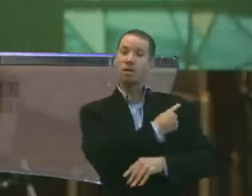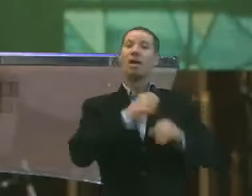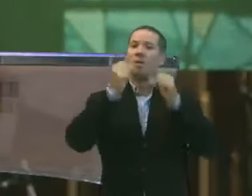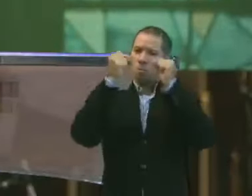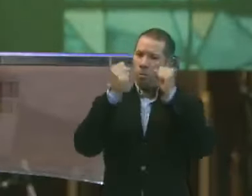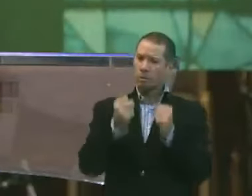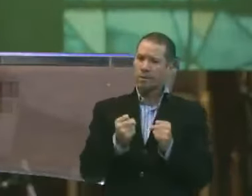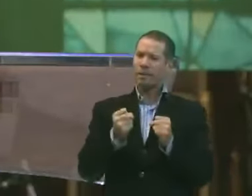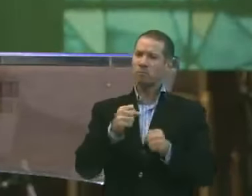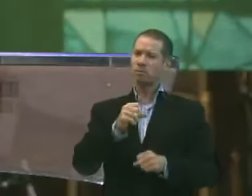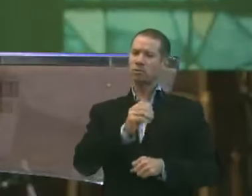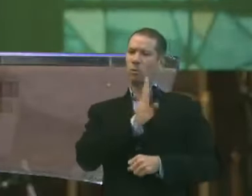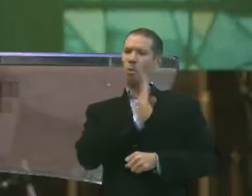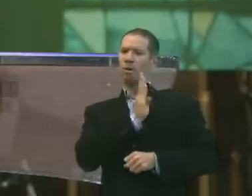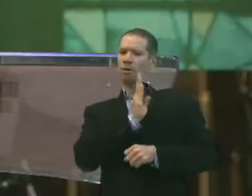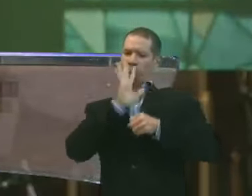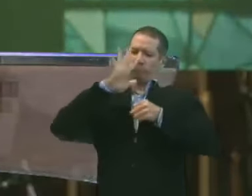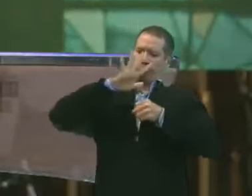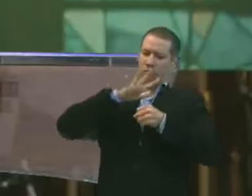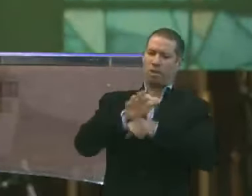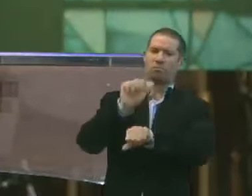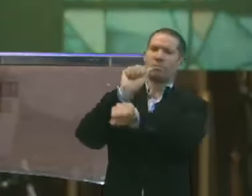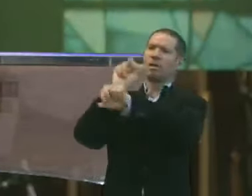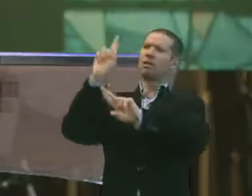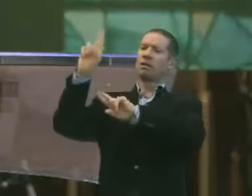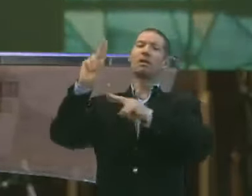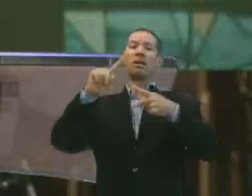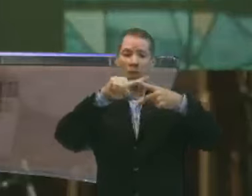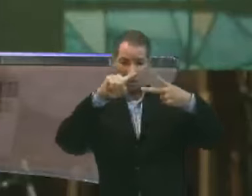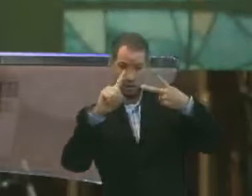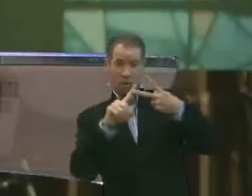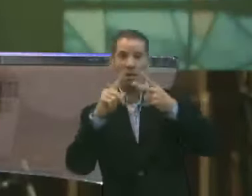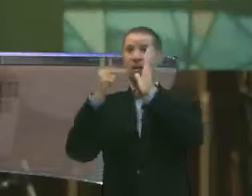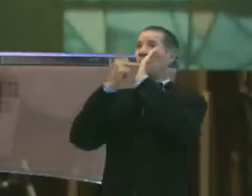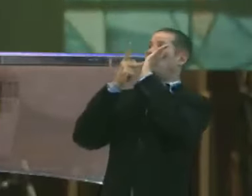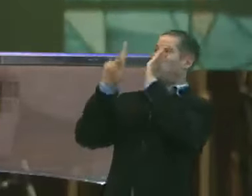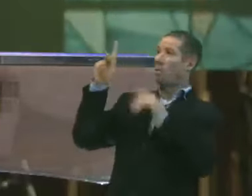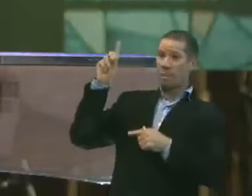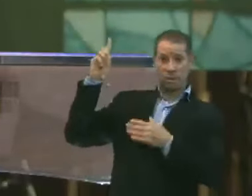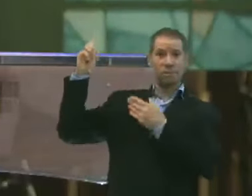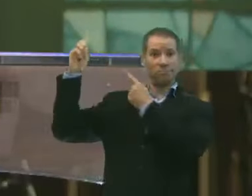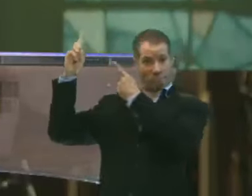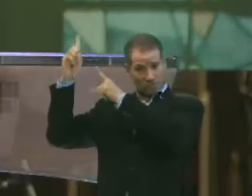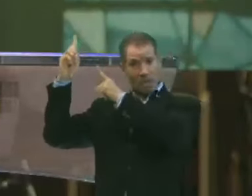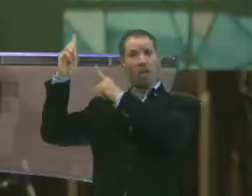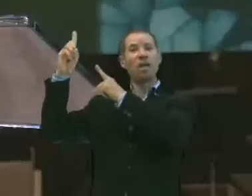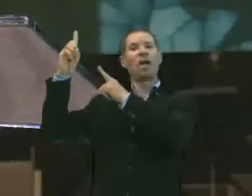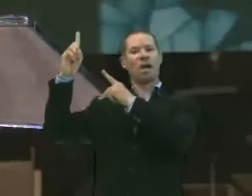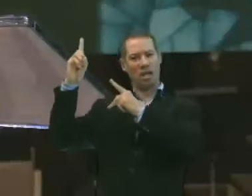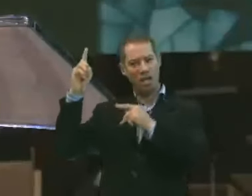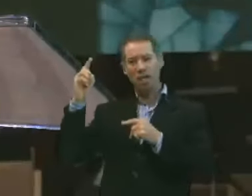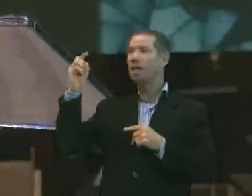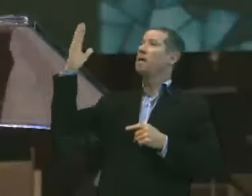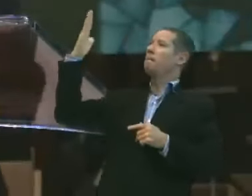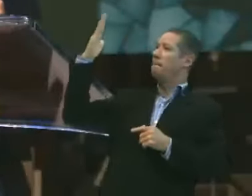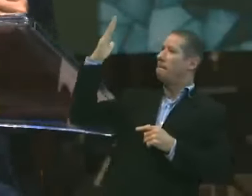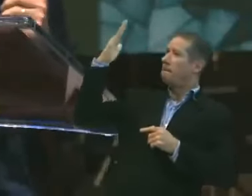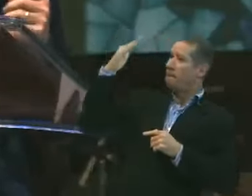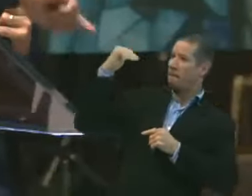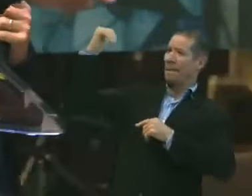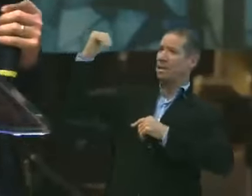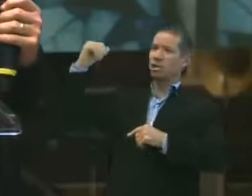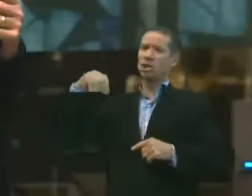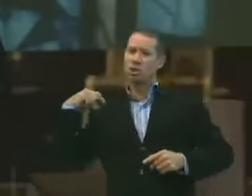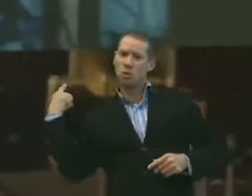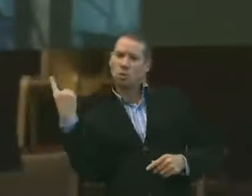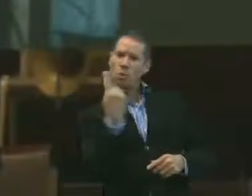nós podemos ter o coração cheio de esperança também. Porque as promessas de Deus. Essa que Ele pede para cada um de